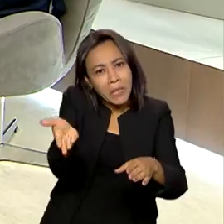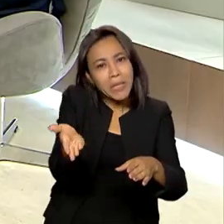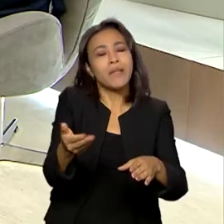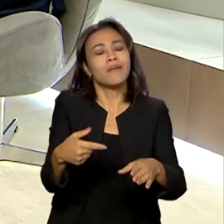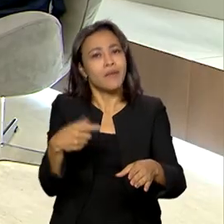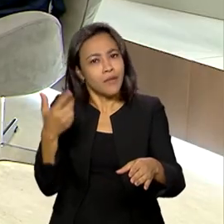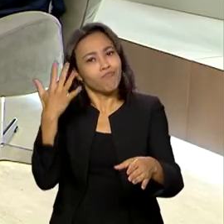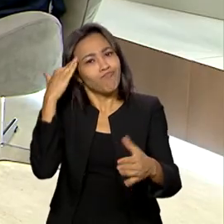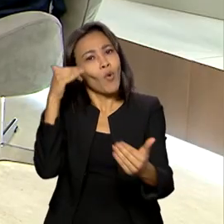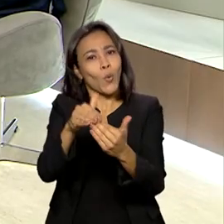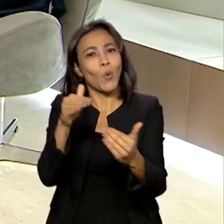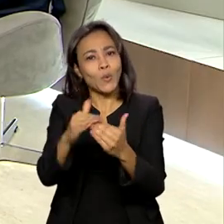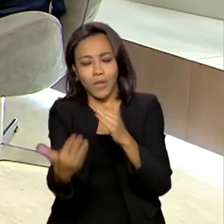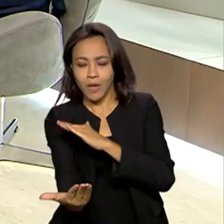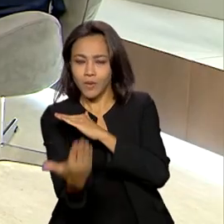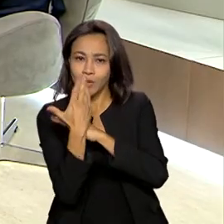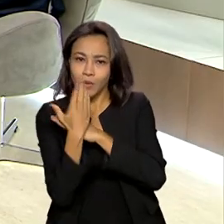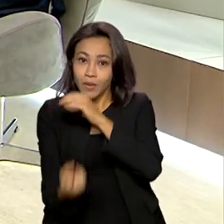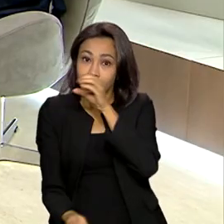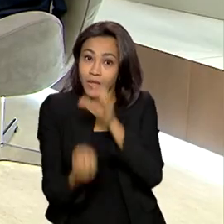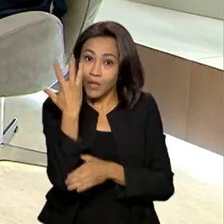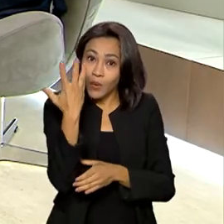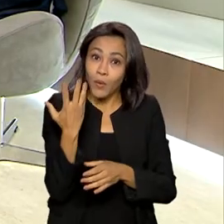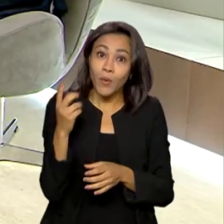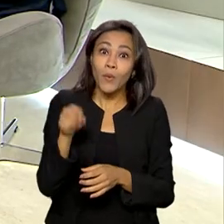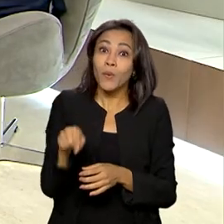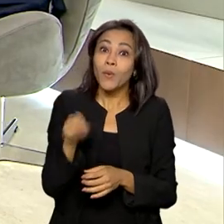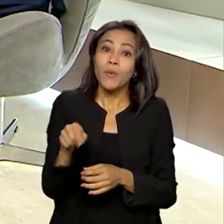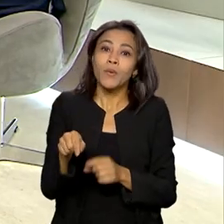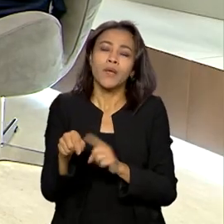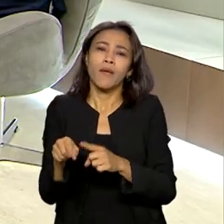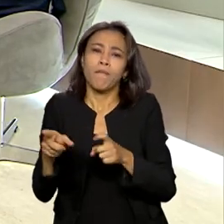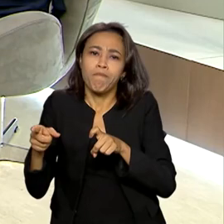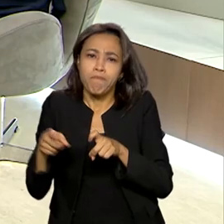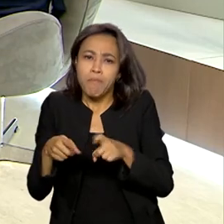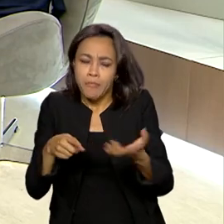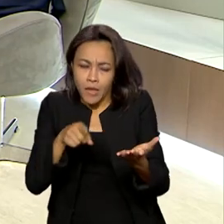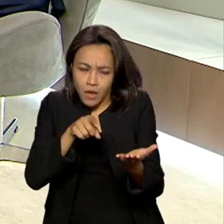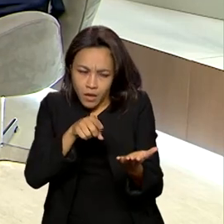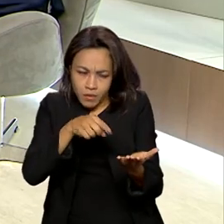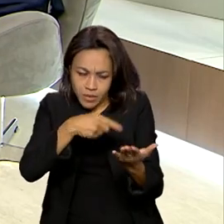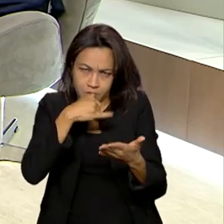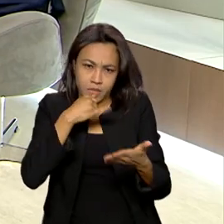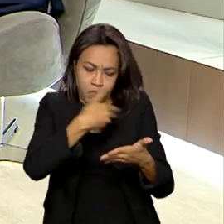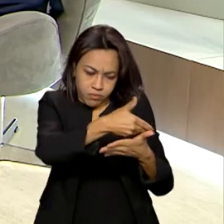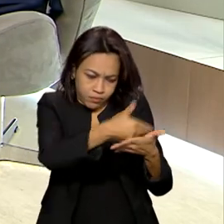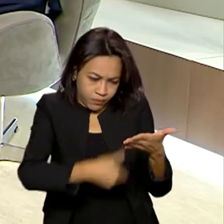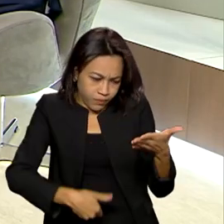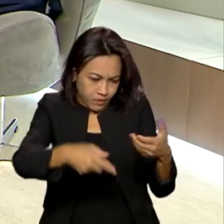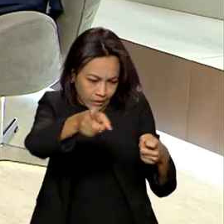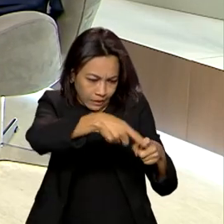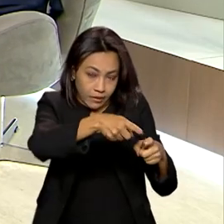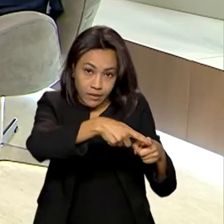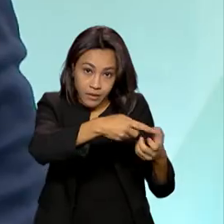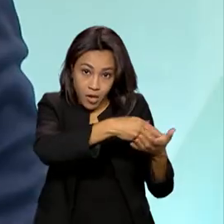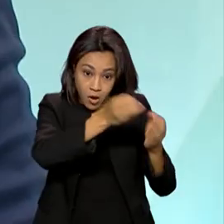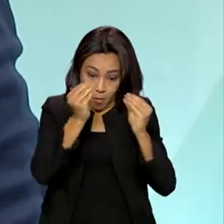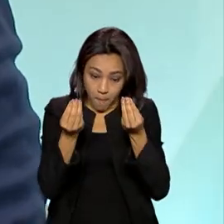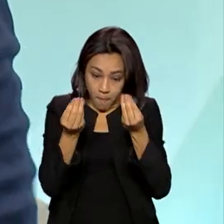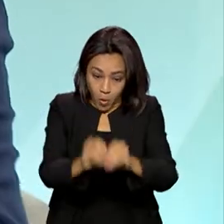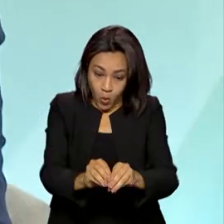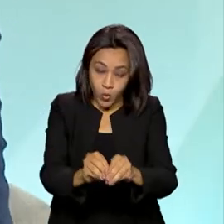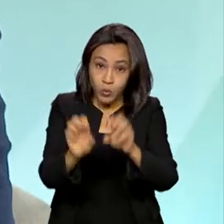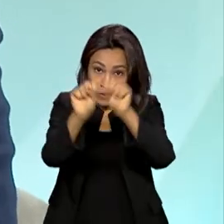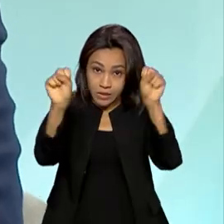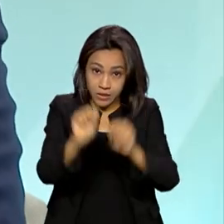compor e fazer a criação do ateste médio. Então, com os atestados que o cidadão colocou no sistema do INSS, médico